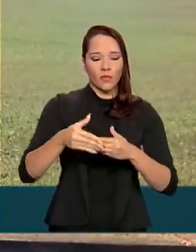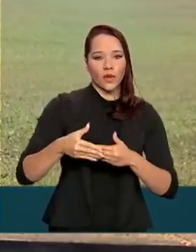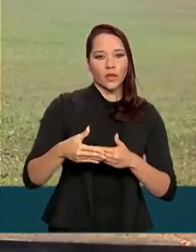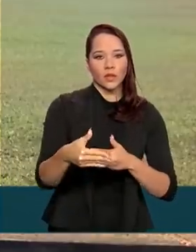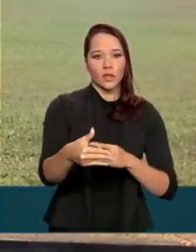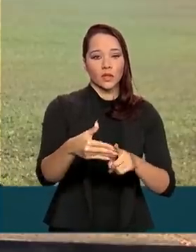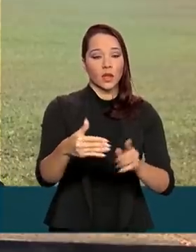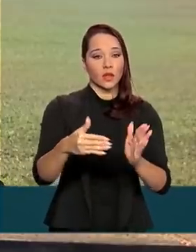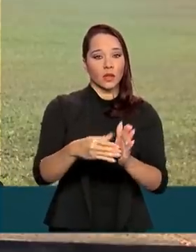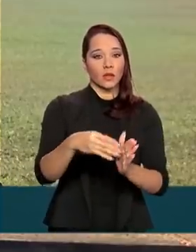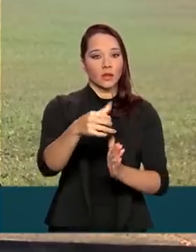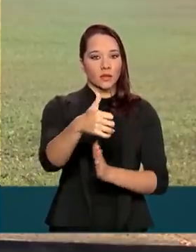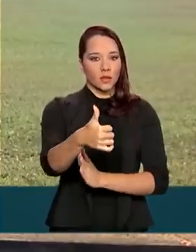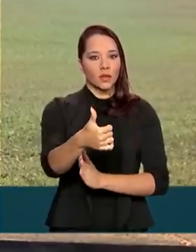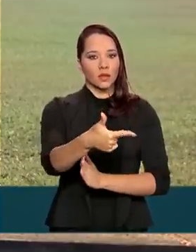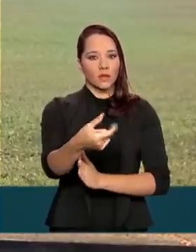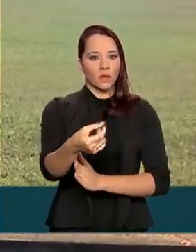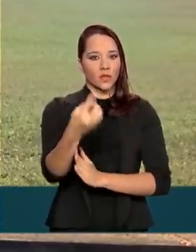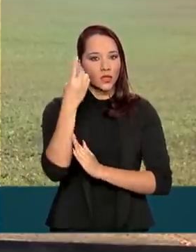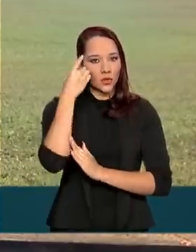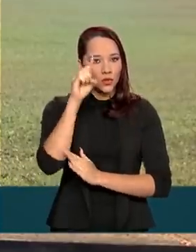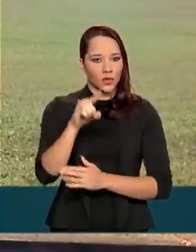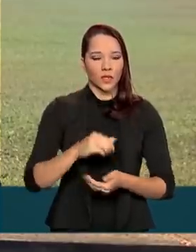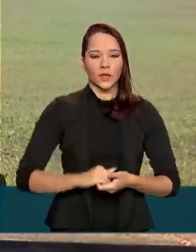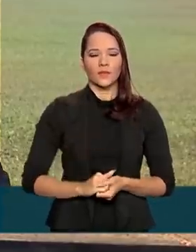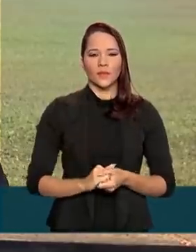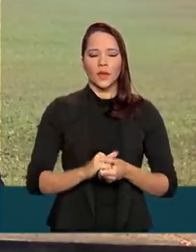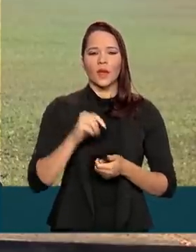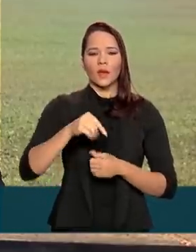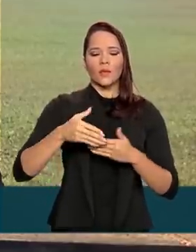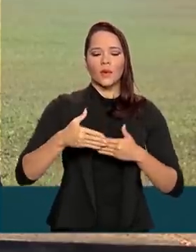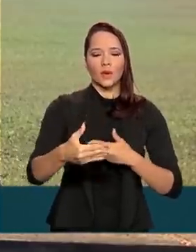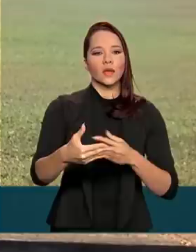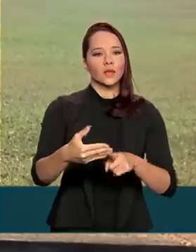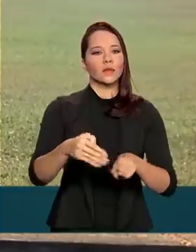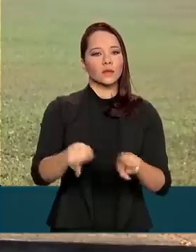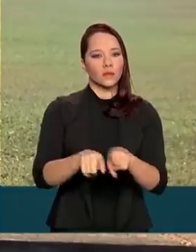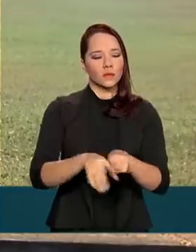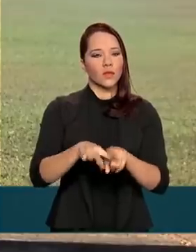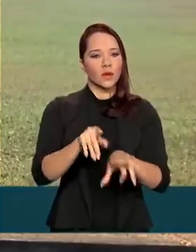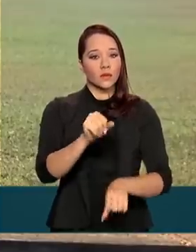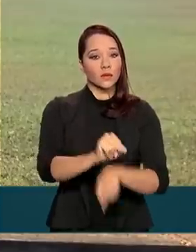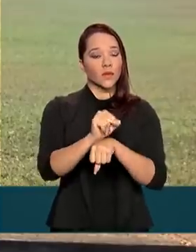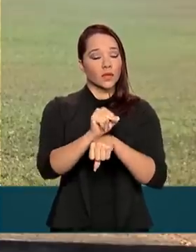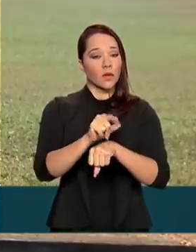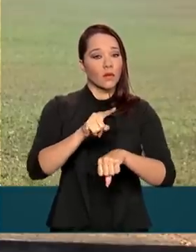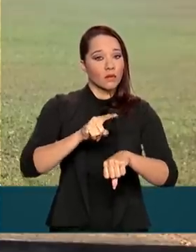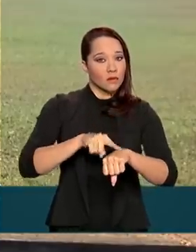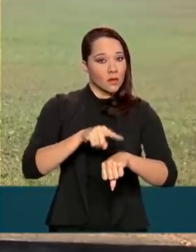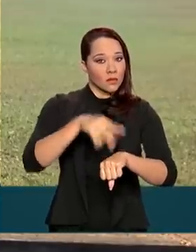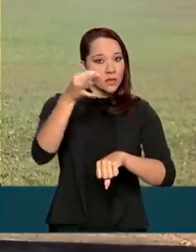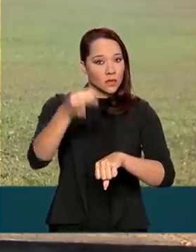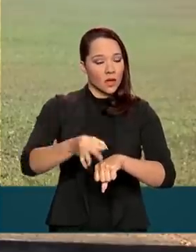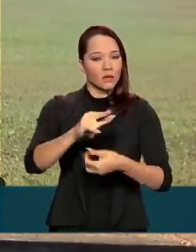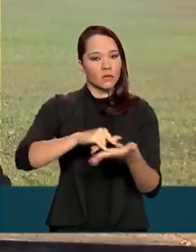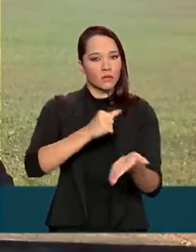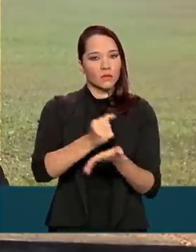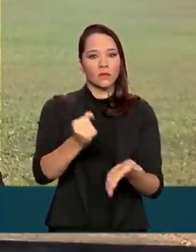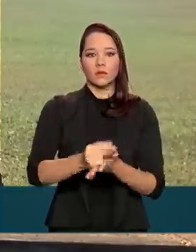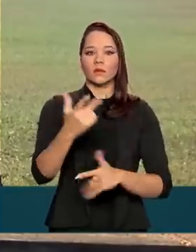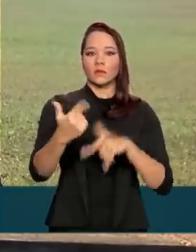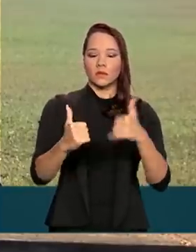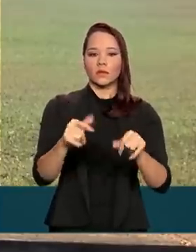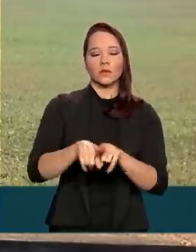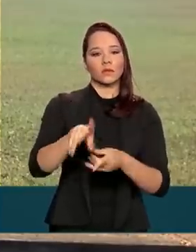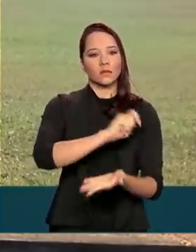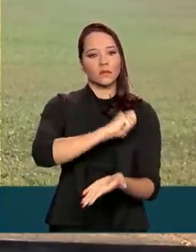estendido para até 120 dias. A prorrogação vale também para a suspensão temporária do contrato de trabalho e